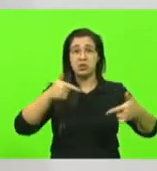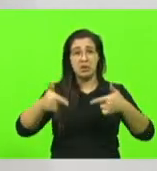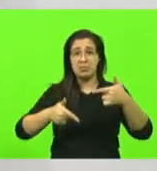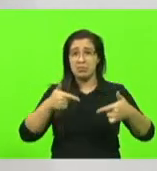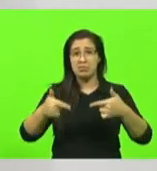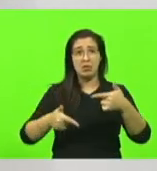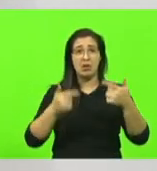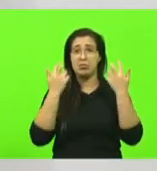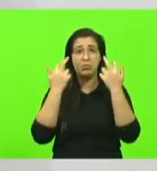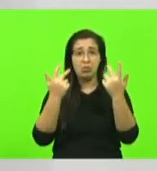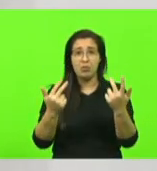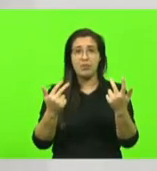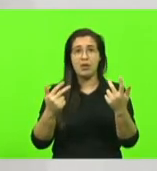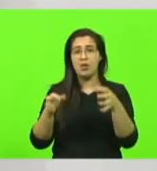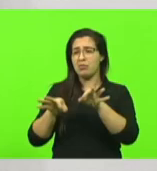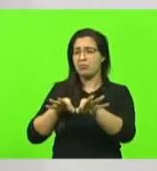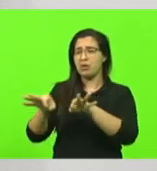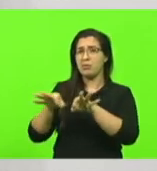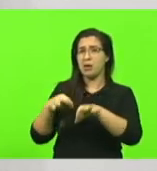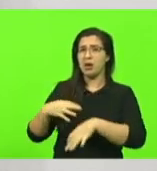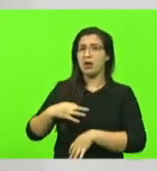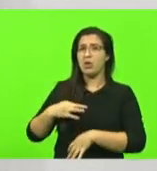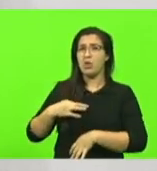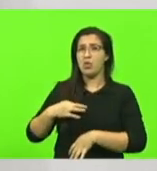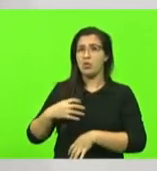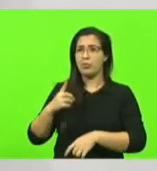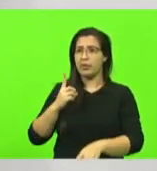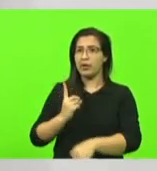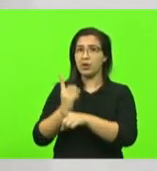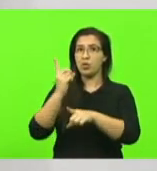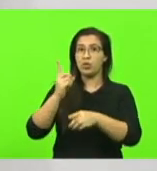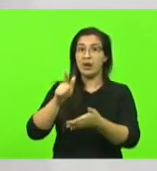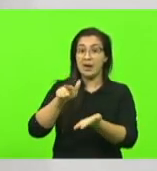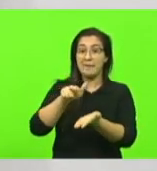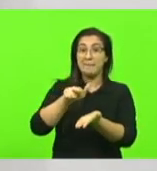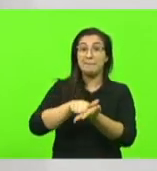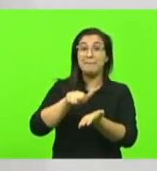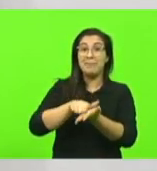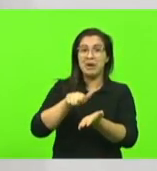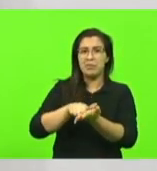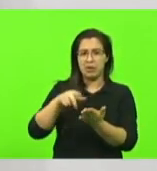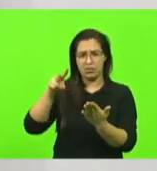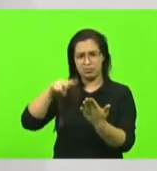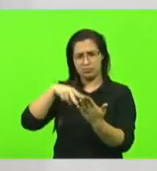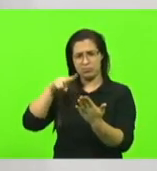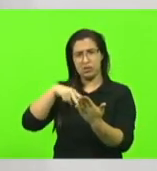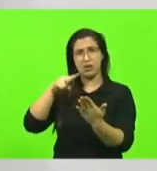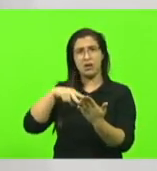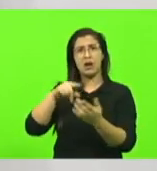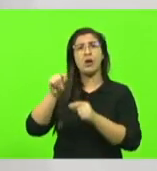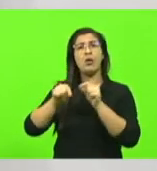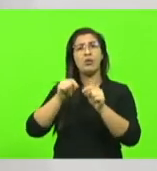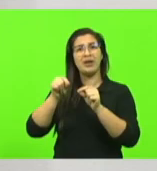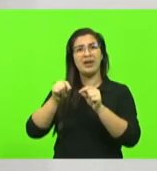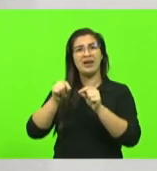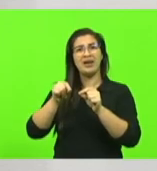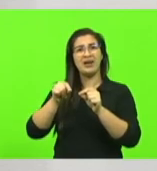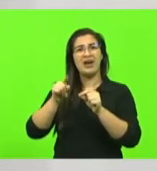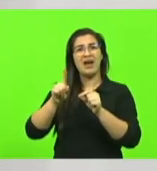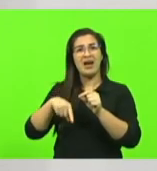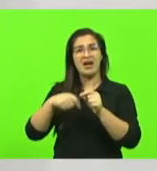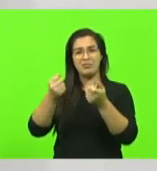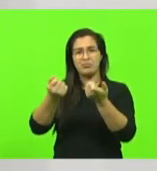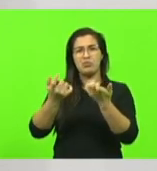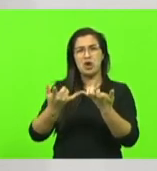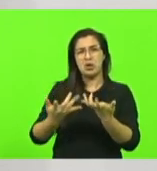as roupas da filha encontrou um papel foi ler era uma carta de despedida